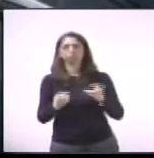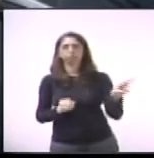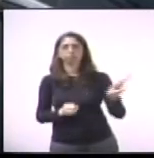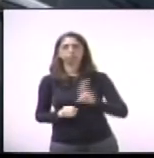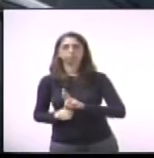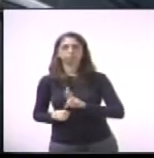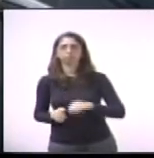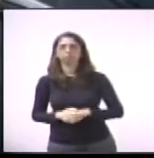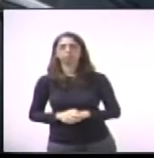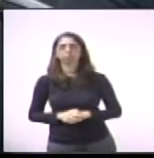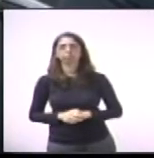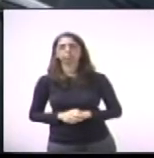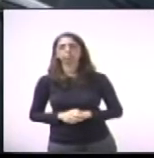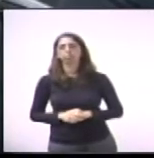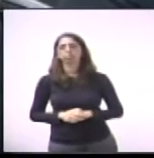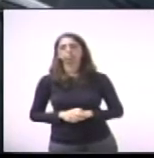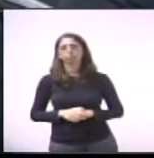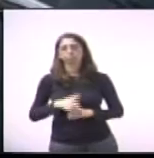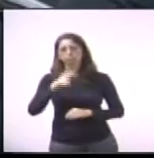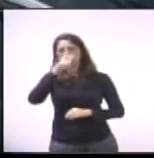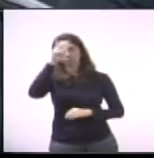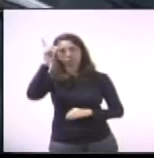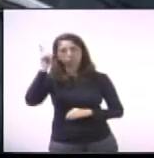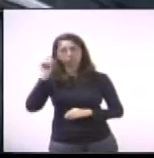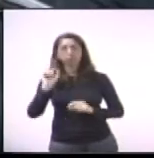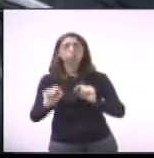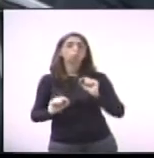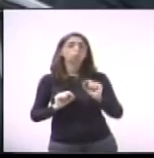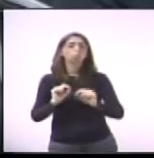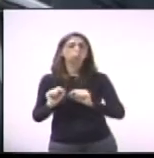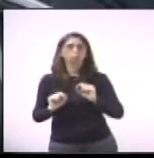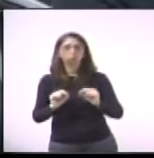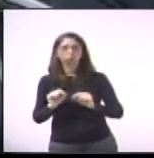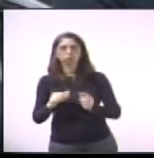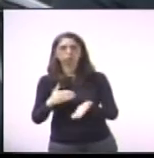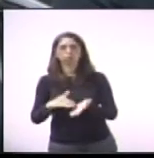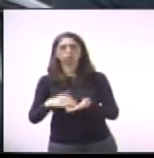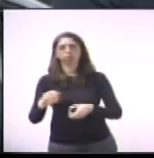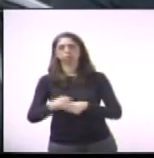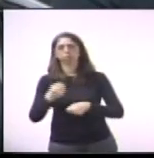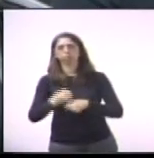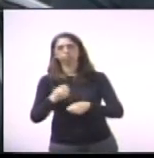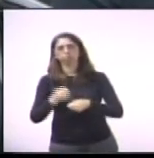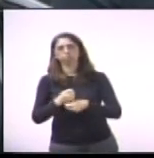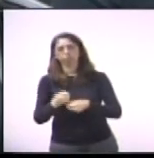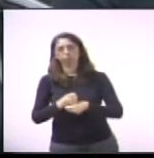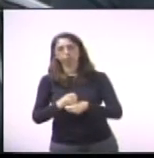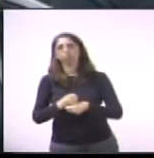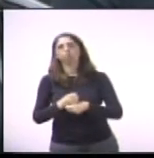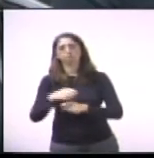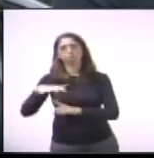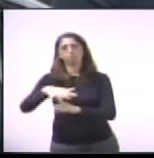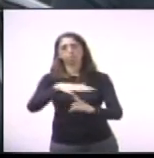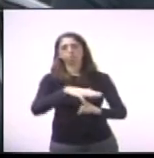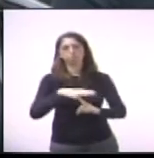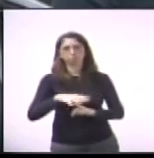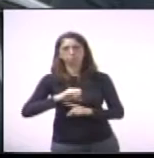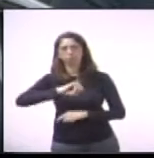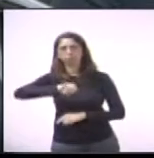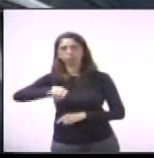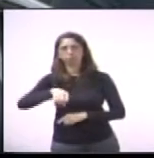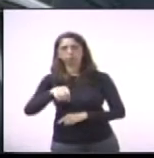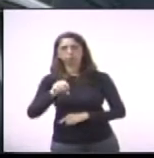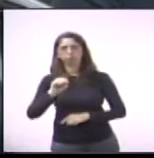informações ao Executivo por intermédio da Secretaria de Obras quanto à reforma da Praça José Pavan.